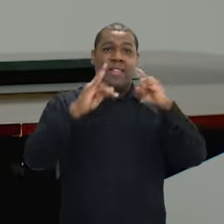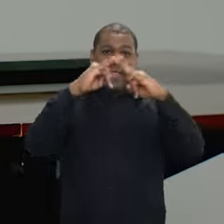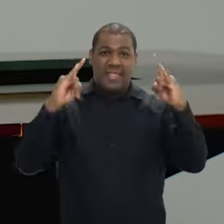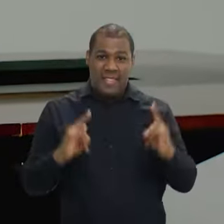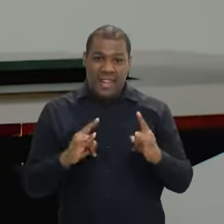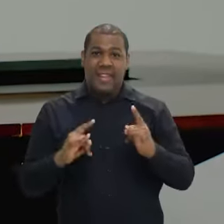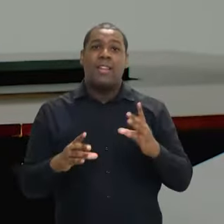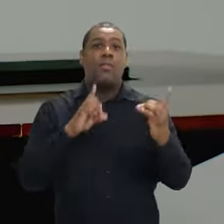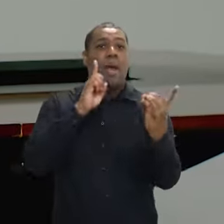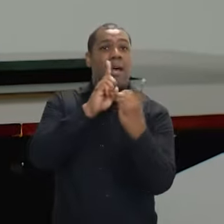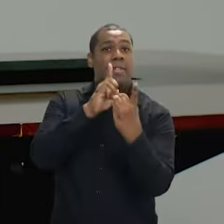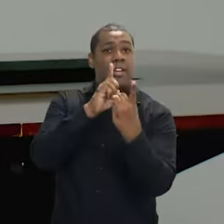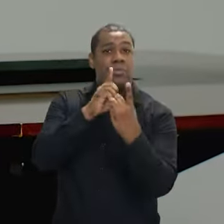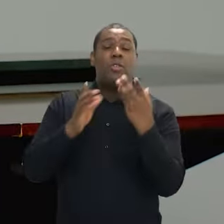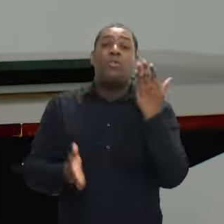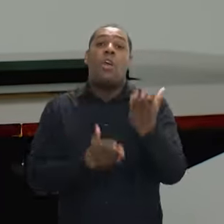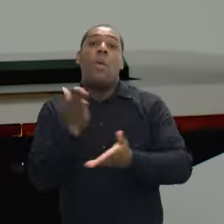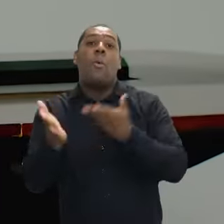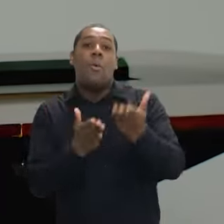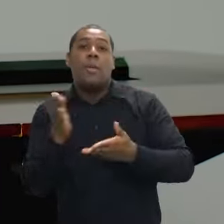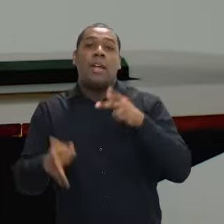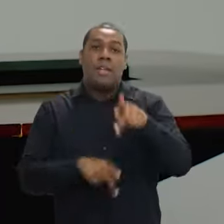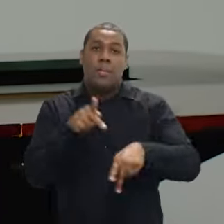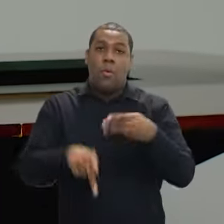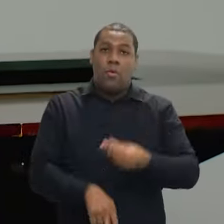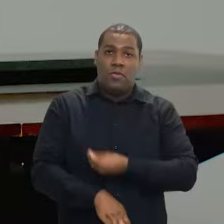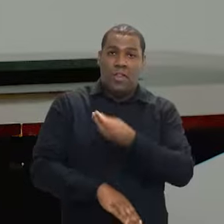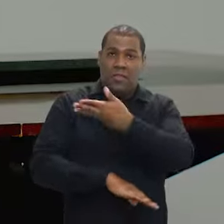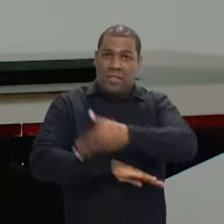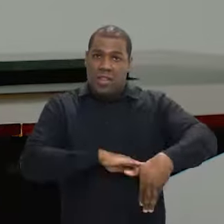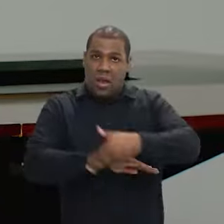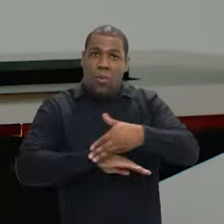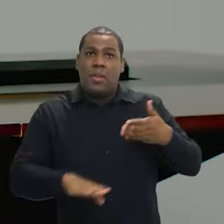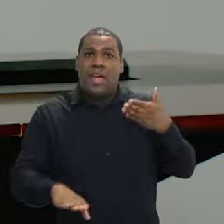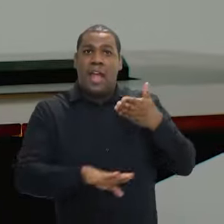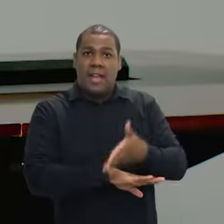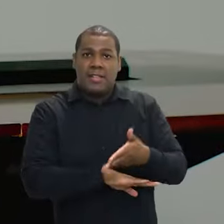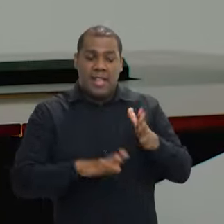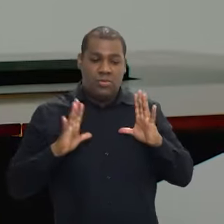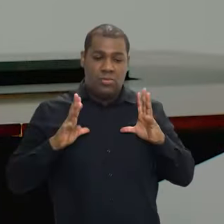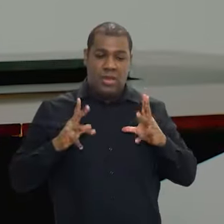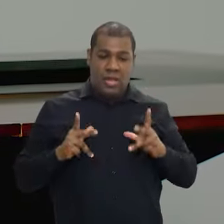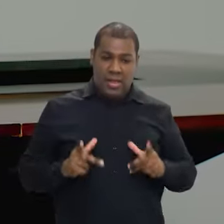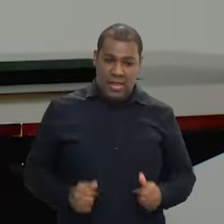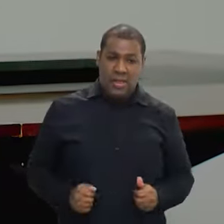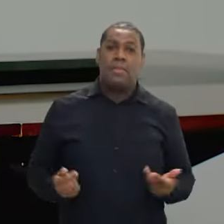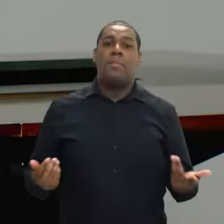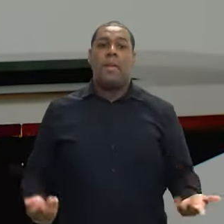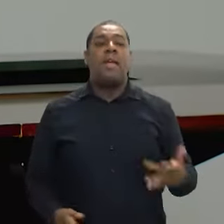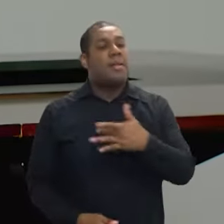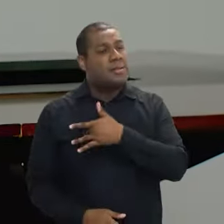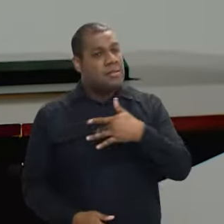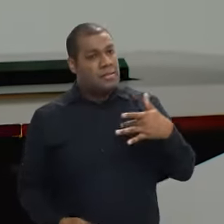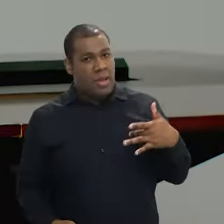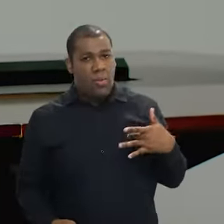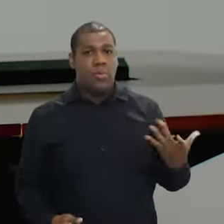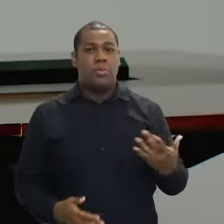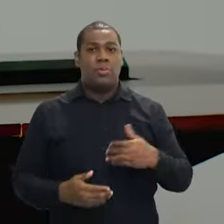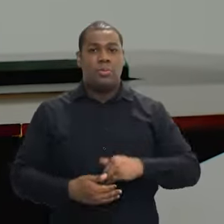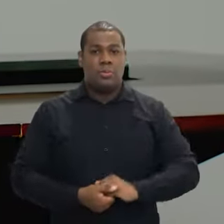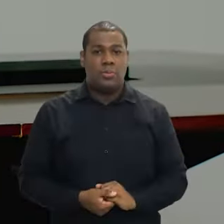cuidados de higiene, saúde, emergenciais, para aquela população que está numa situação de sofrimento em rua,